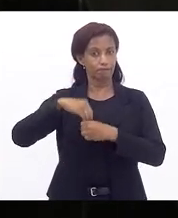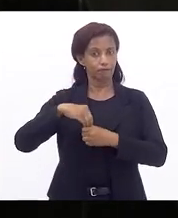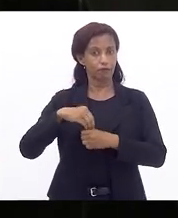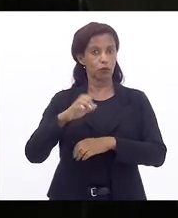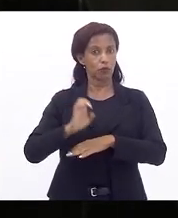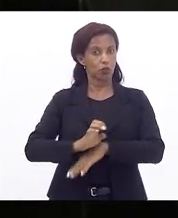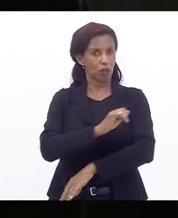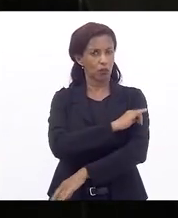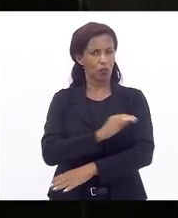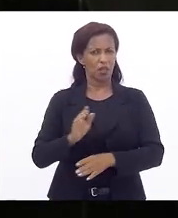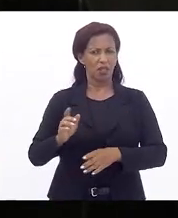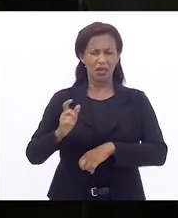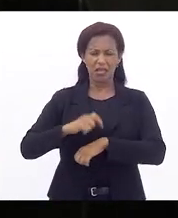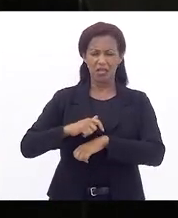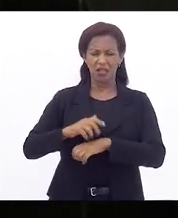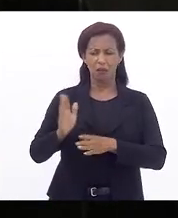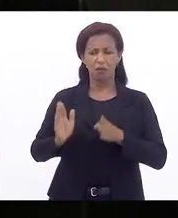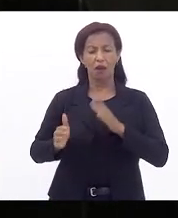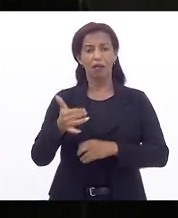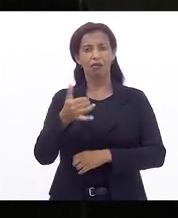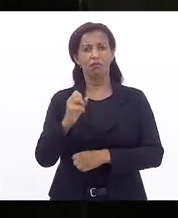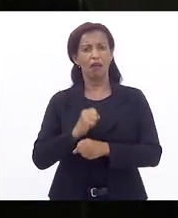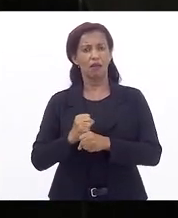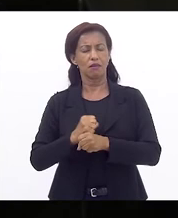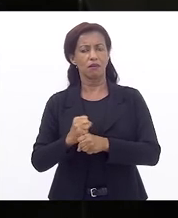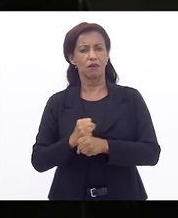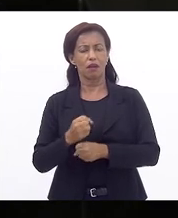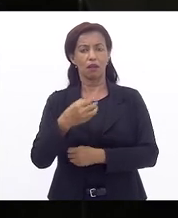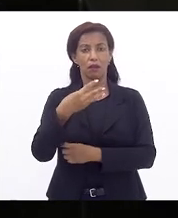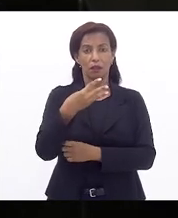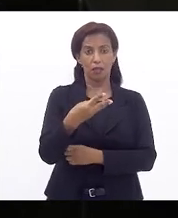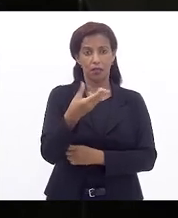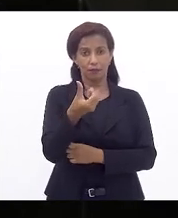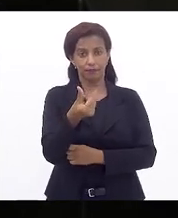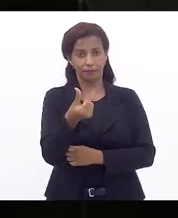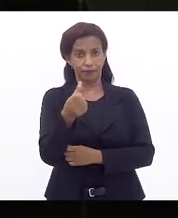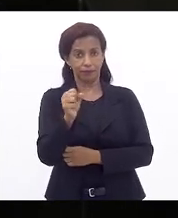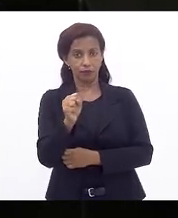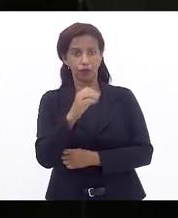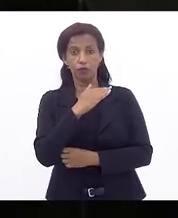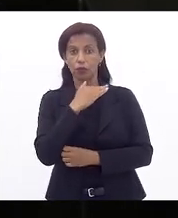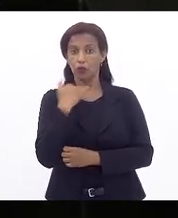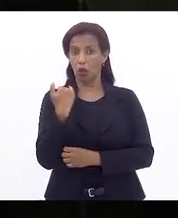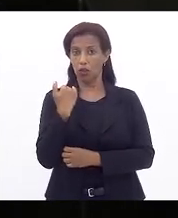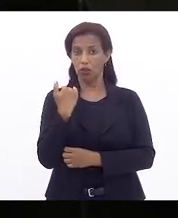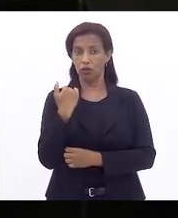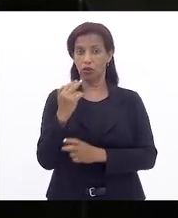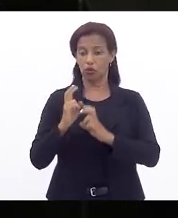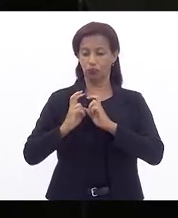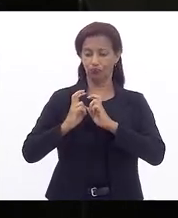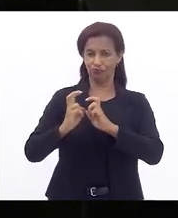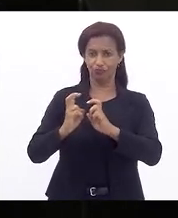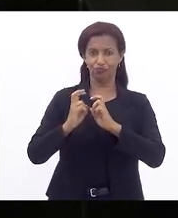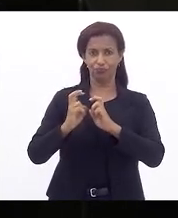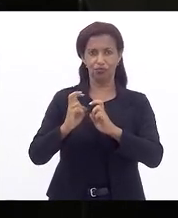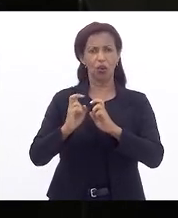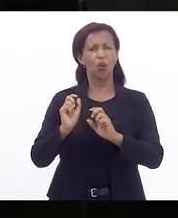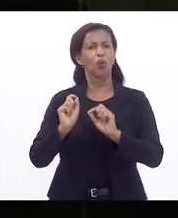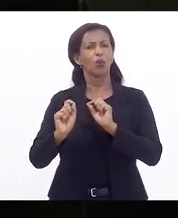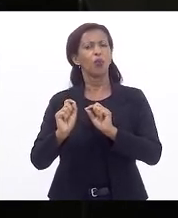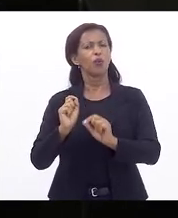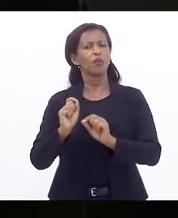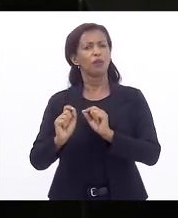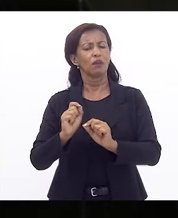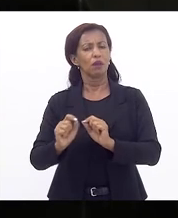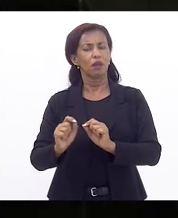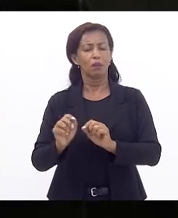intervalo de tempo de 10 anos, 368 mortes por atropelamento ferroviário, o que significa